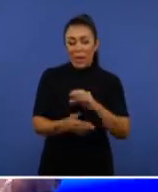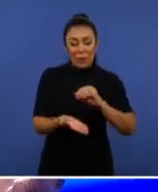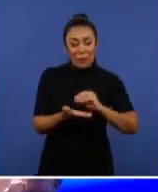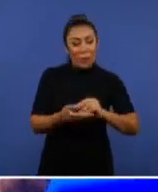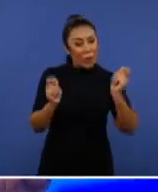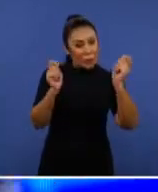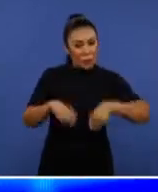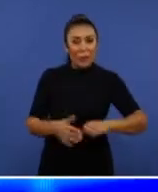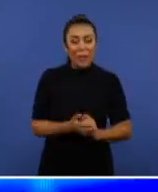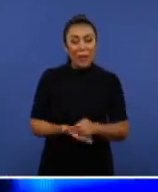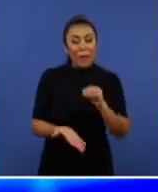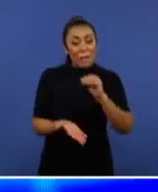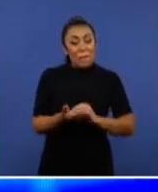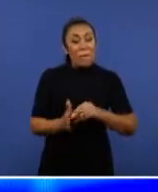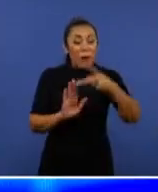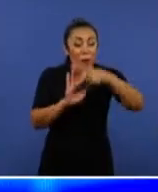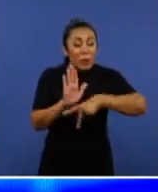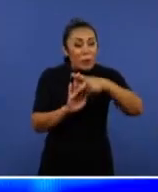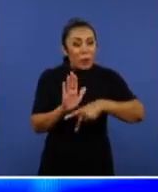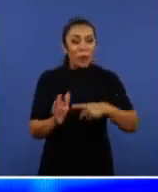falta de projeto, absoluta falta de projeto.